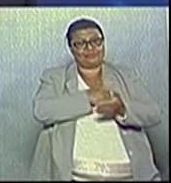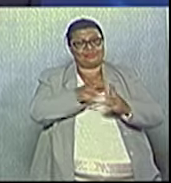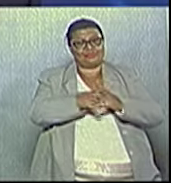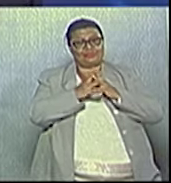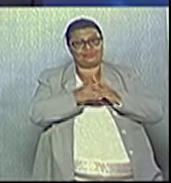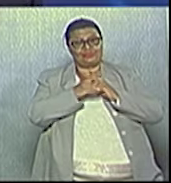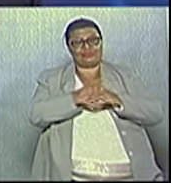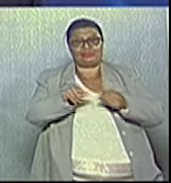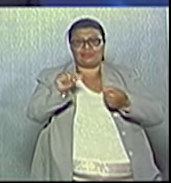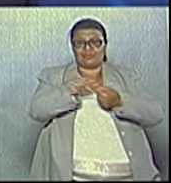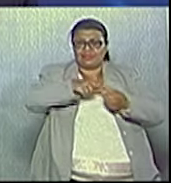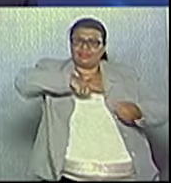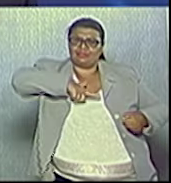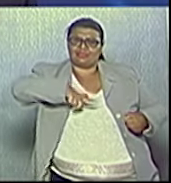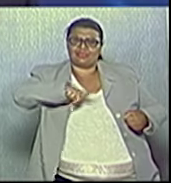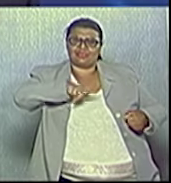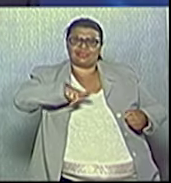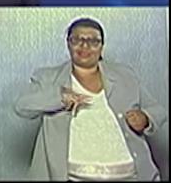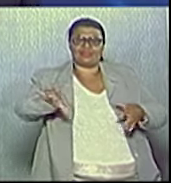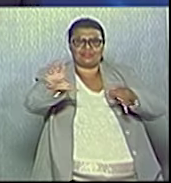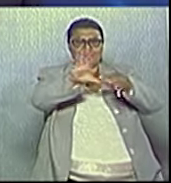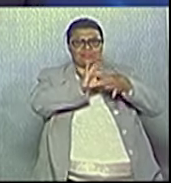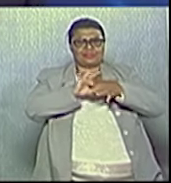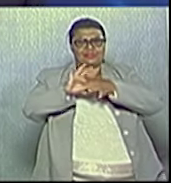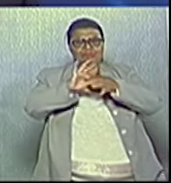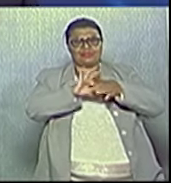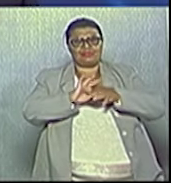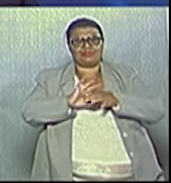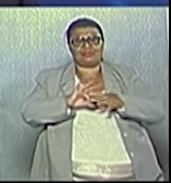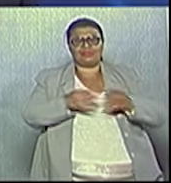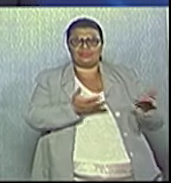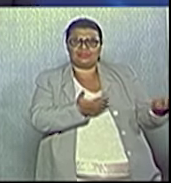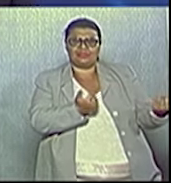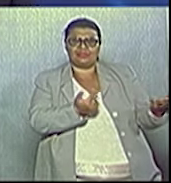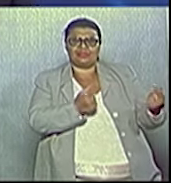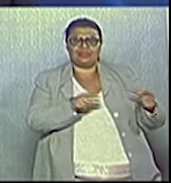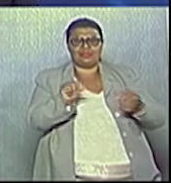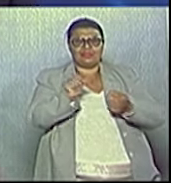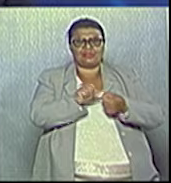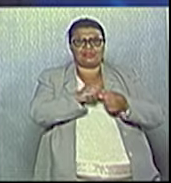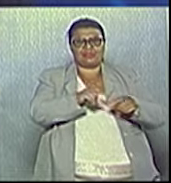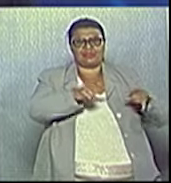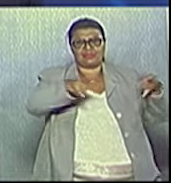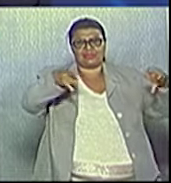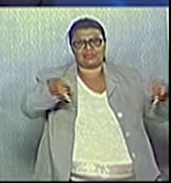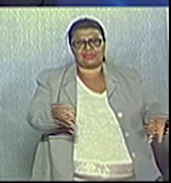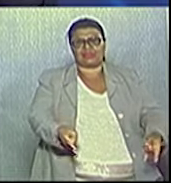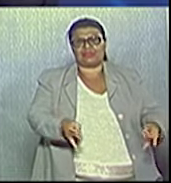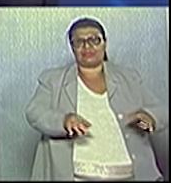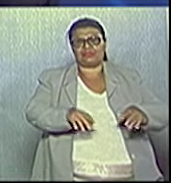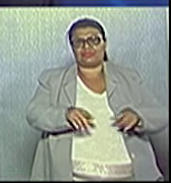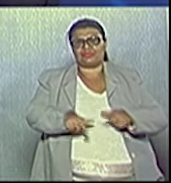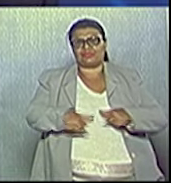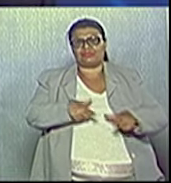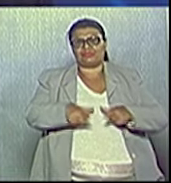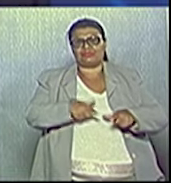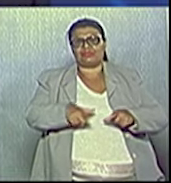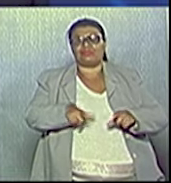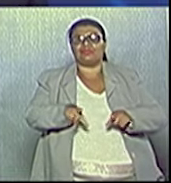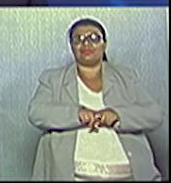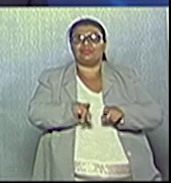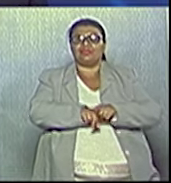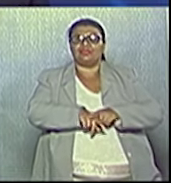reativar a liga de futebol amador. Vamos construir mais campos de futebol. Está no sangue do brasileiro o